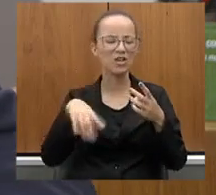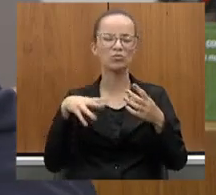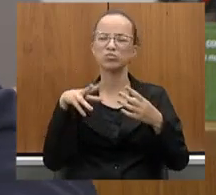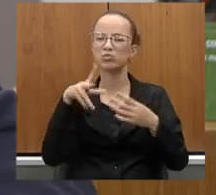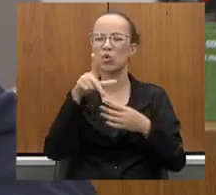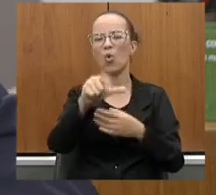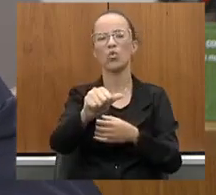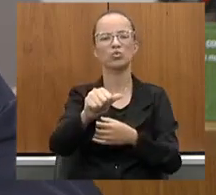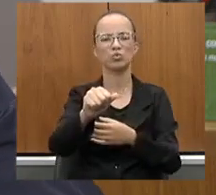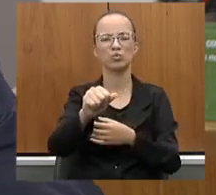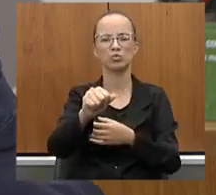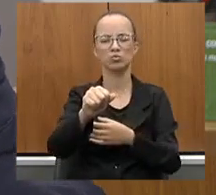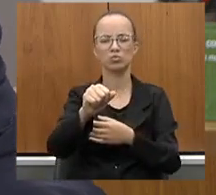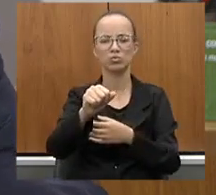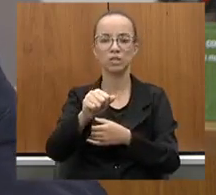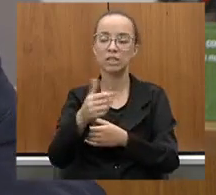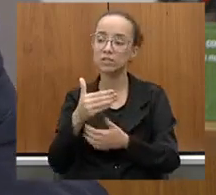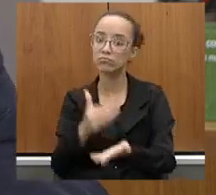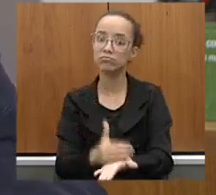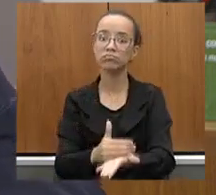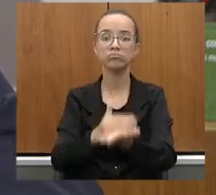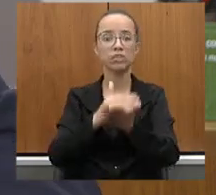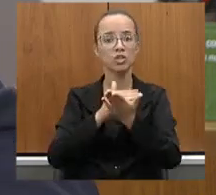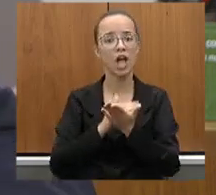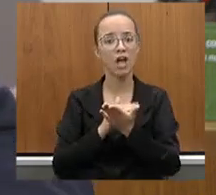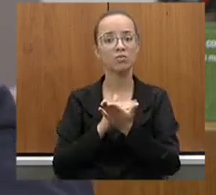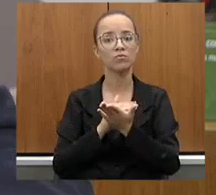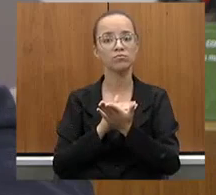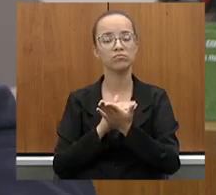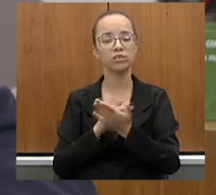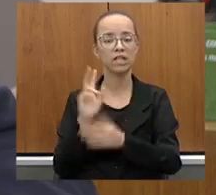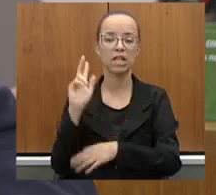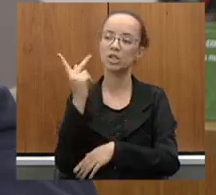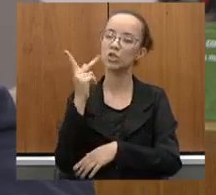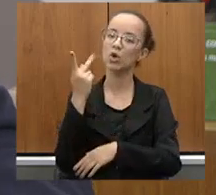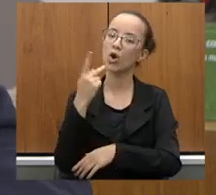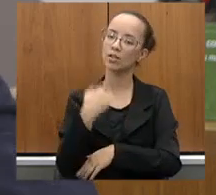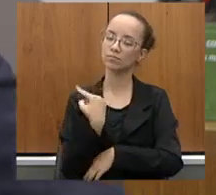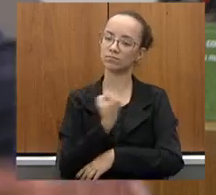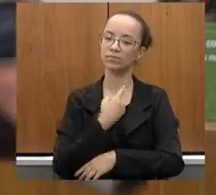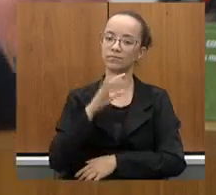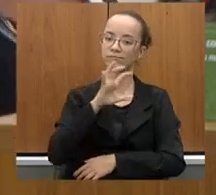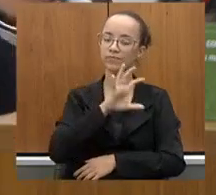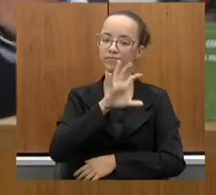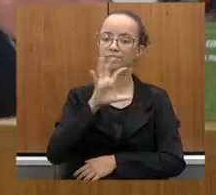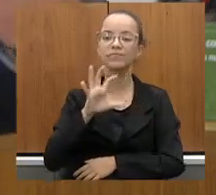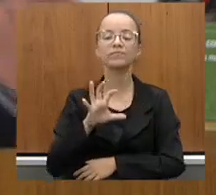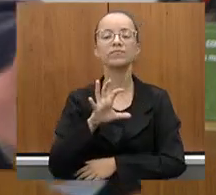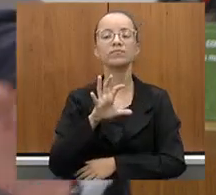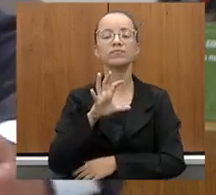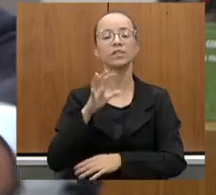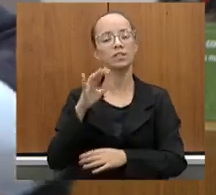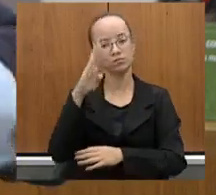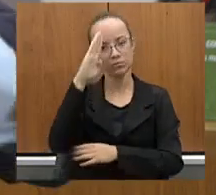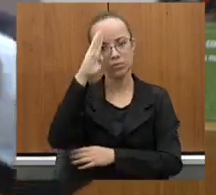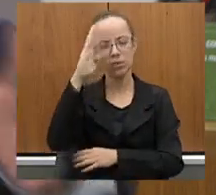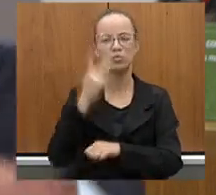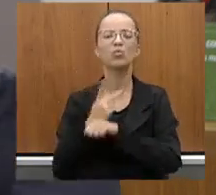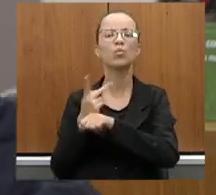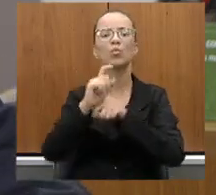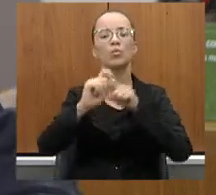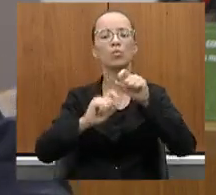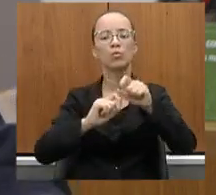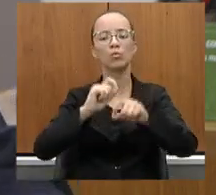puderam passar essa página bonita da história da nossa região, buscando, acima de tudo, a